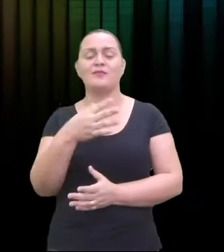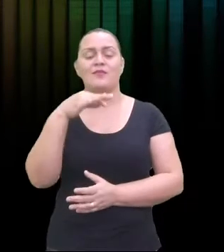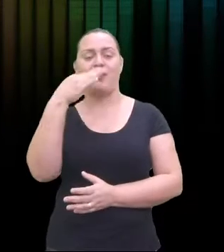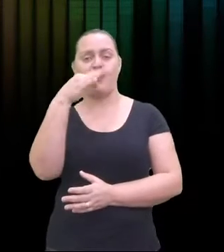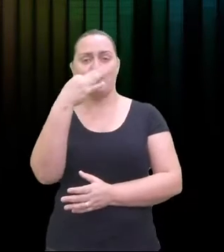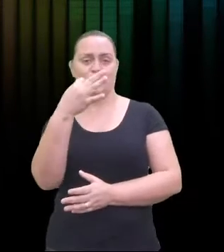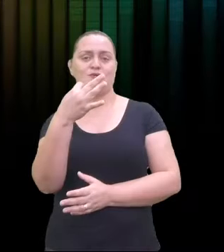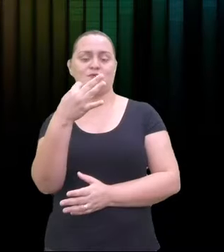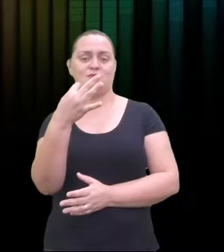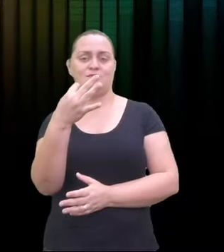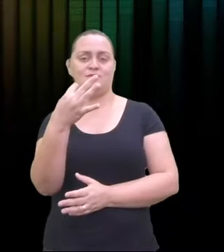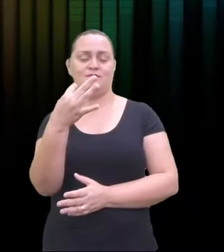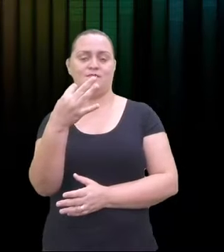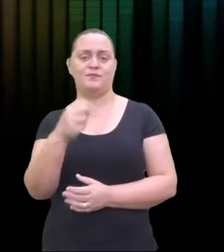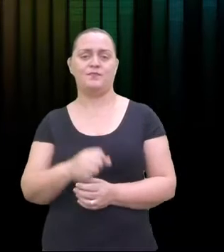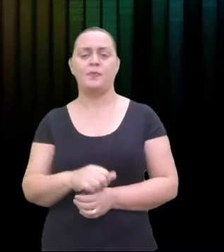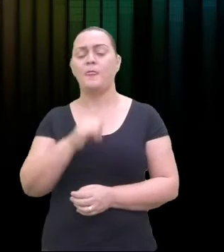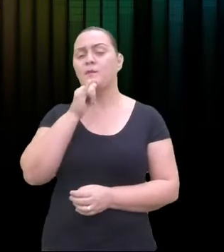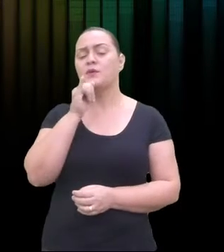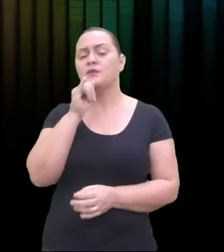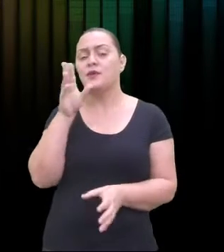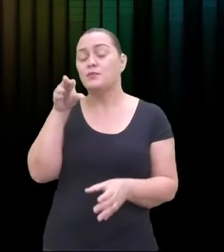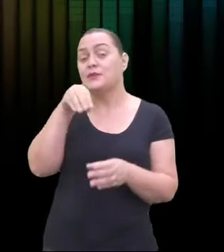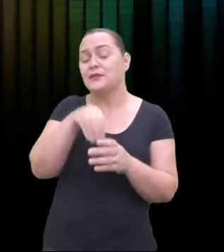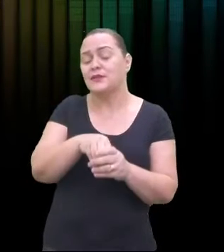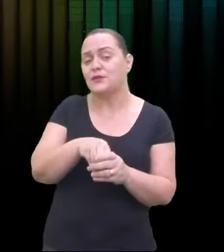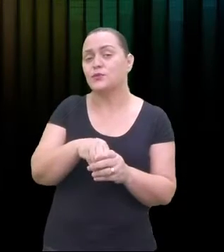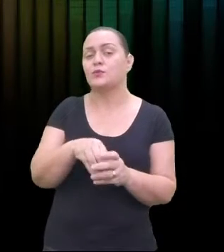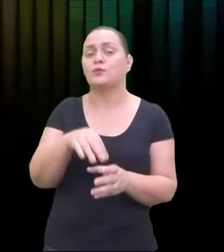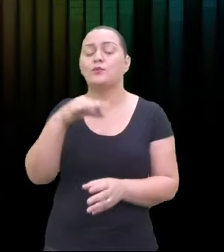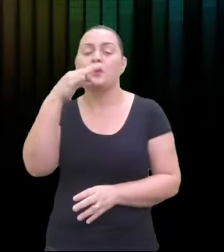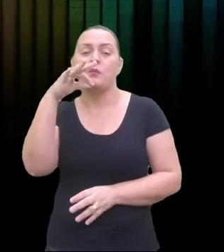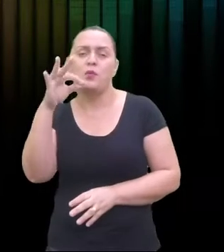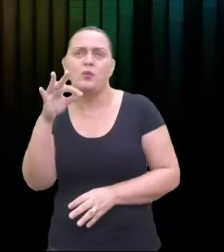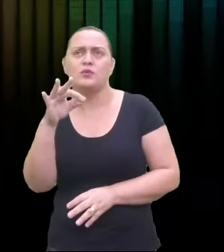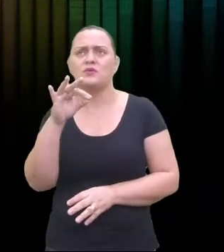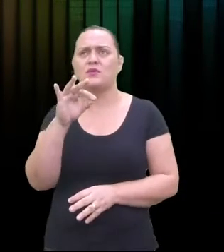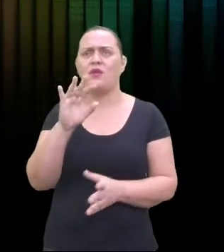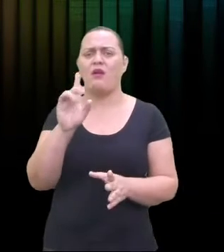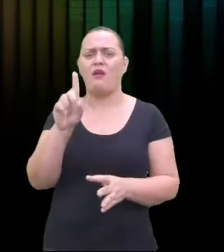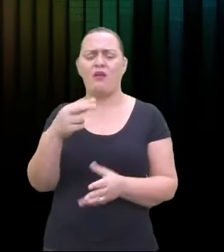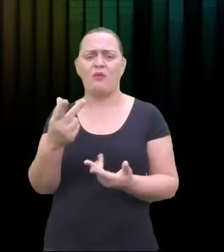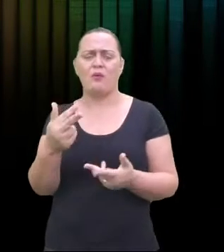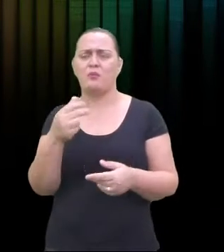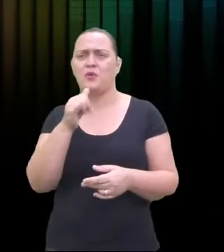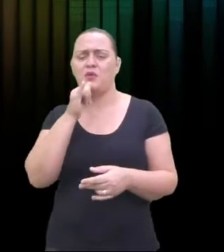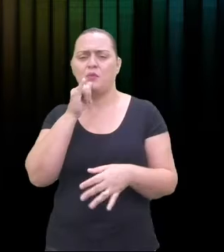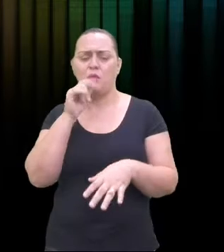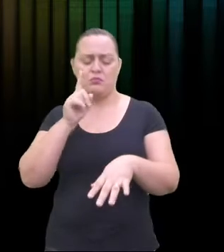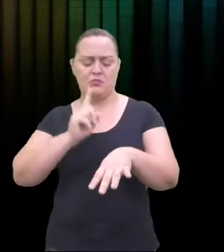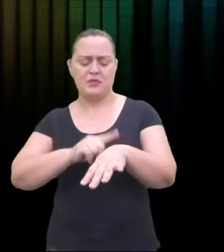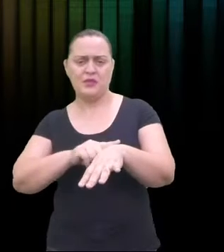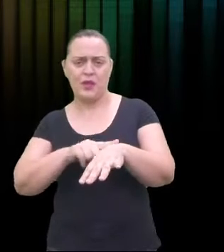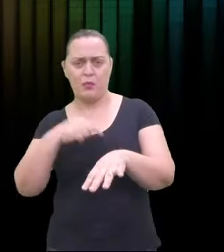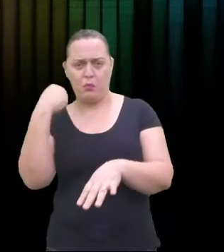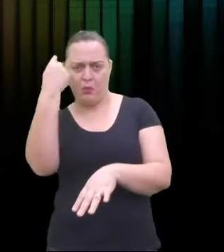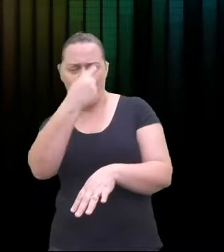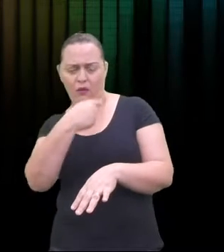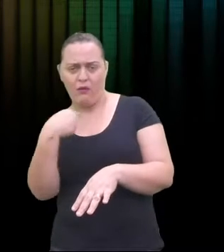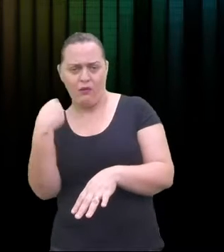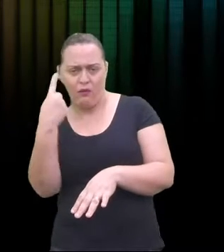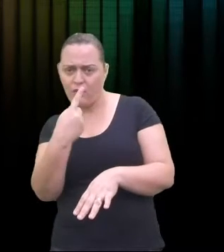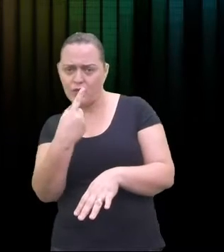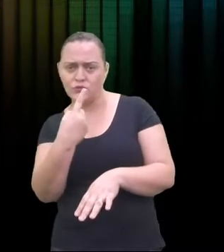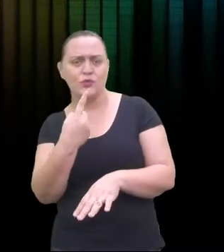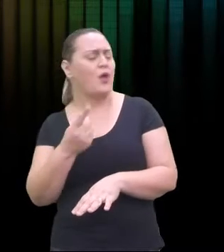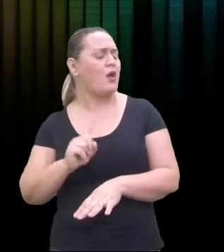não está relacionada ao tempo. Muito pelo contrário. Mas não é como